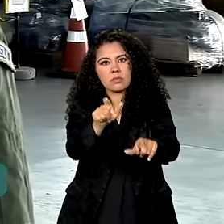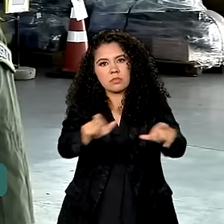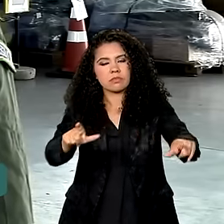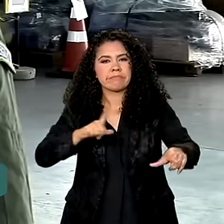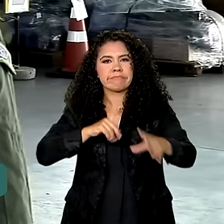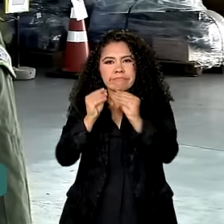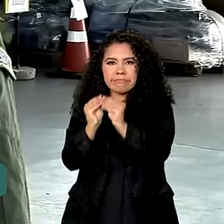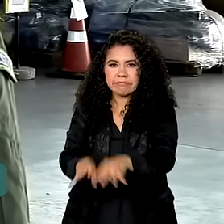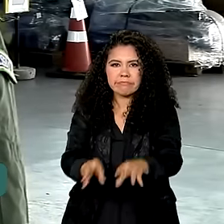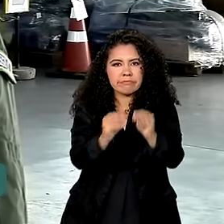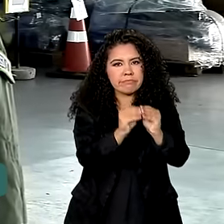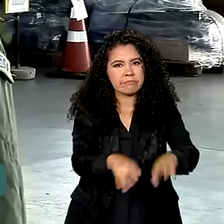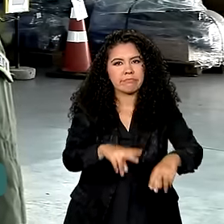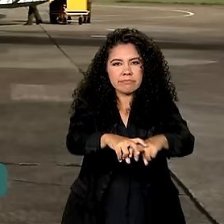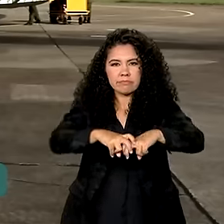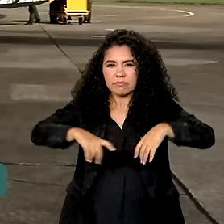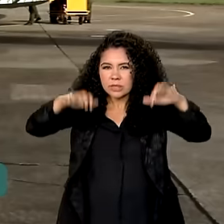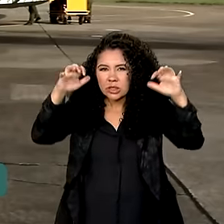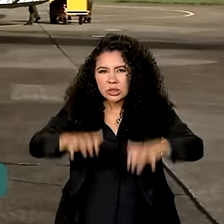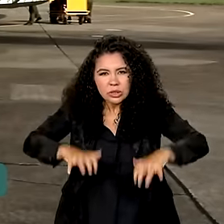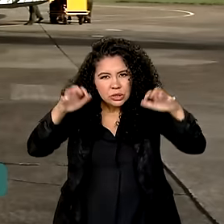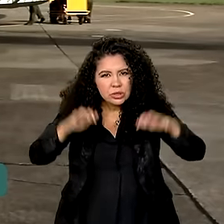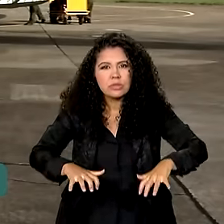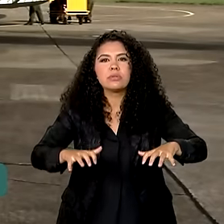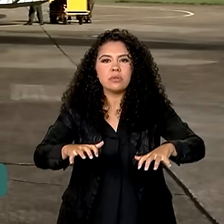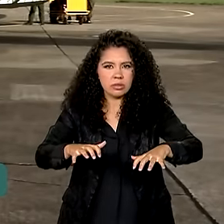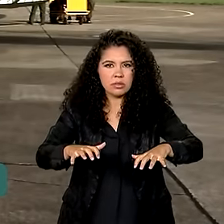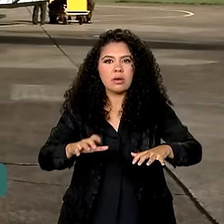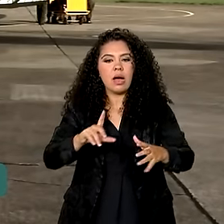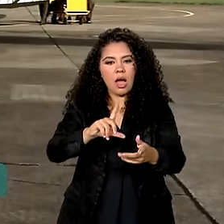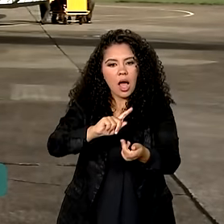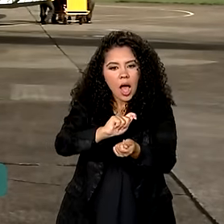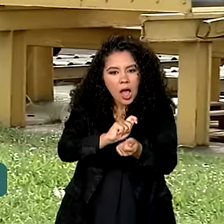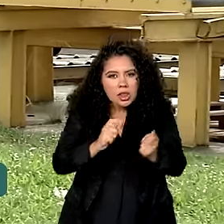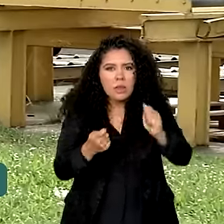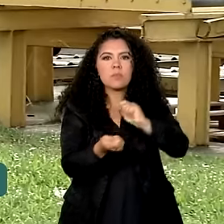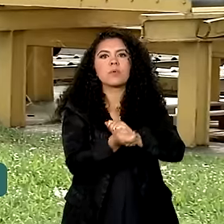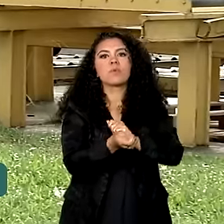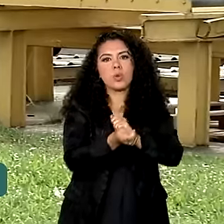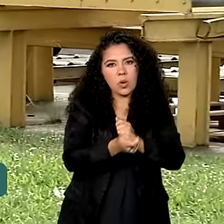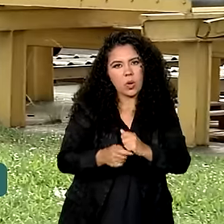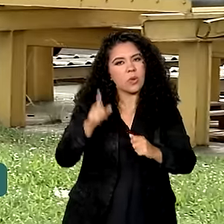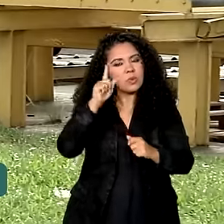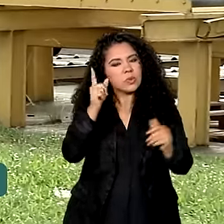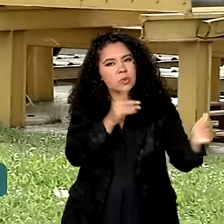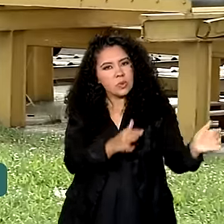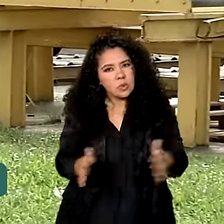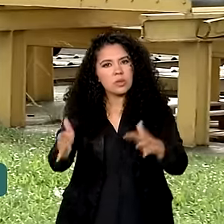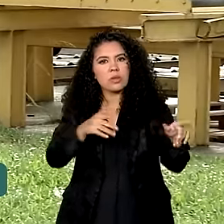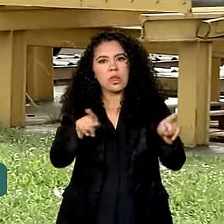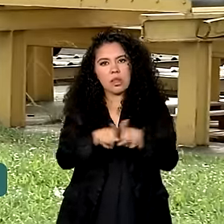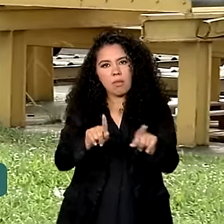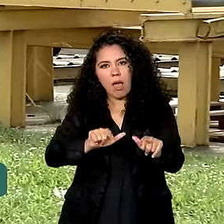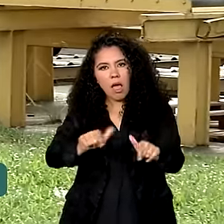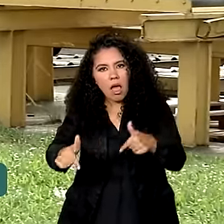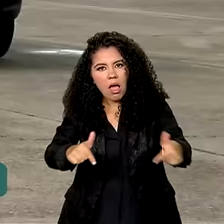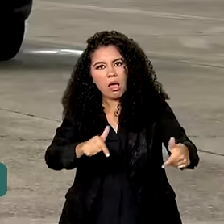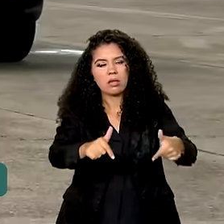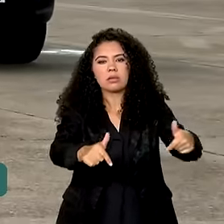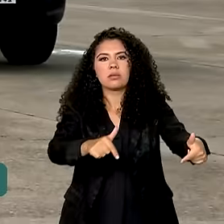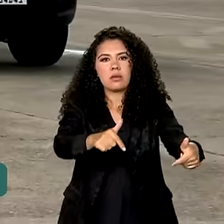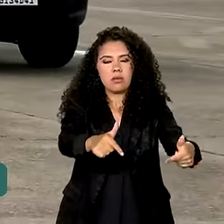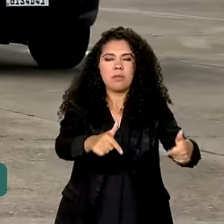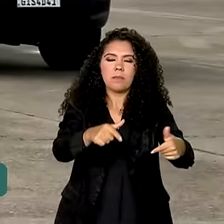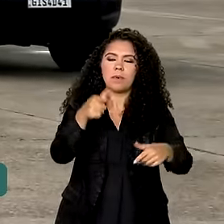afetado pela questão das enchentes. A gente adaptou a nossa rotina, adaptou a nossa operação para que